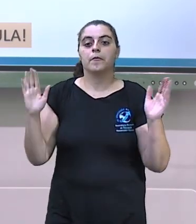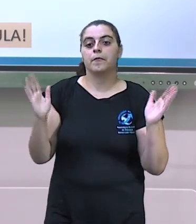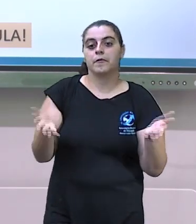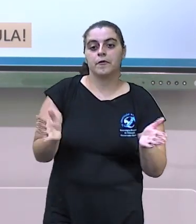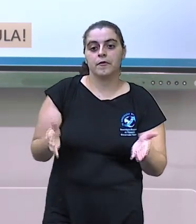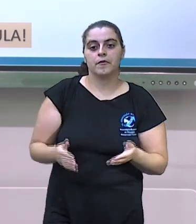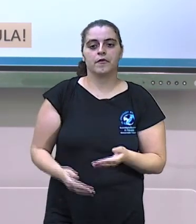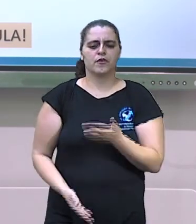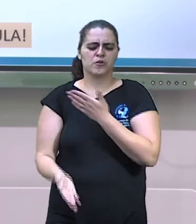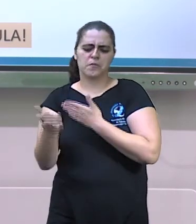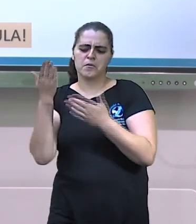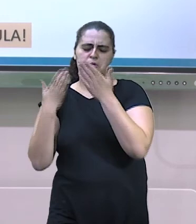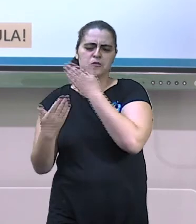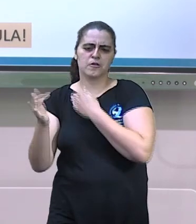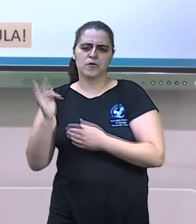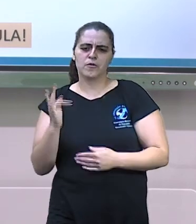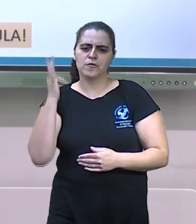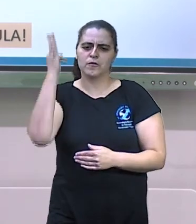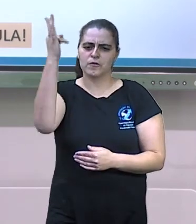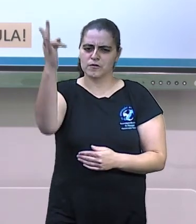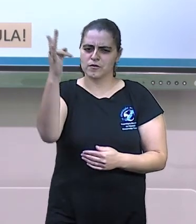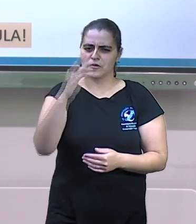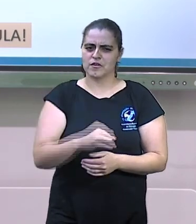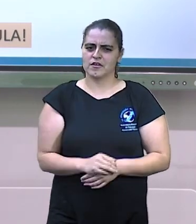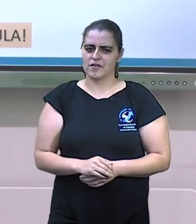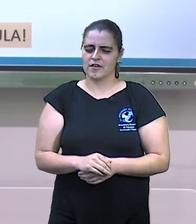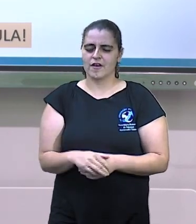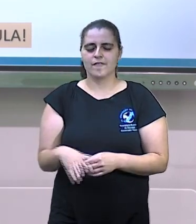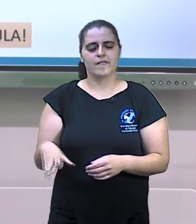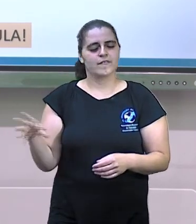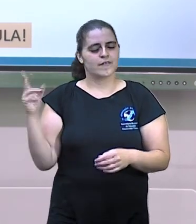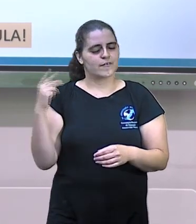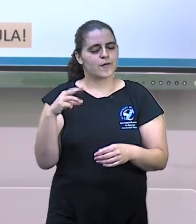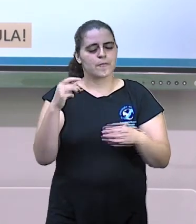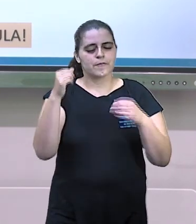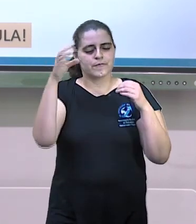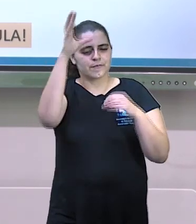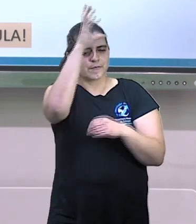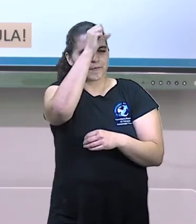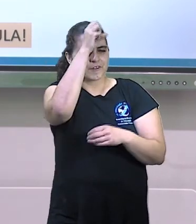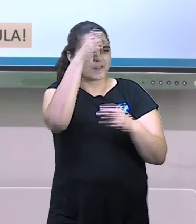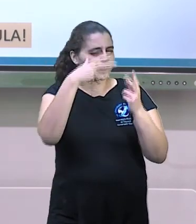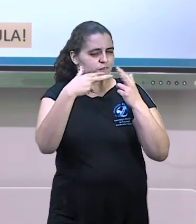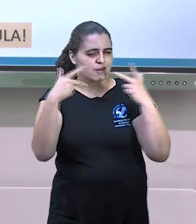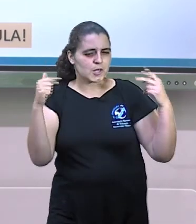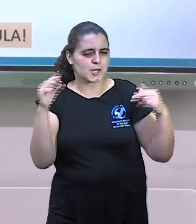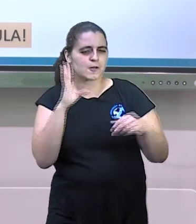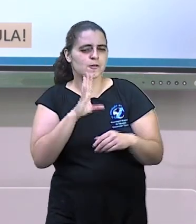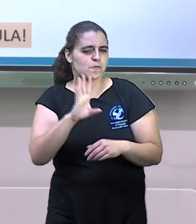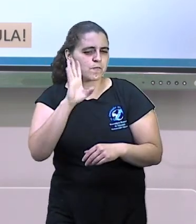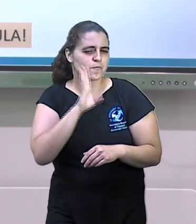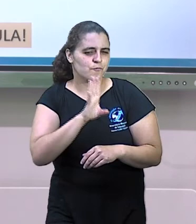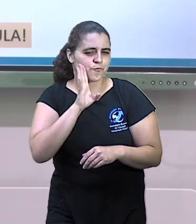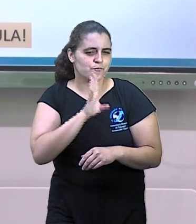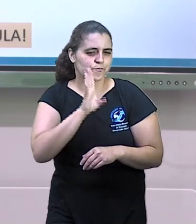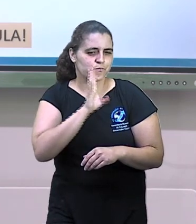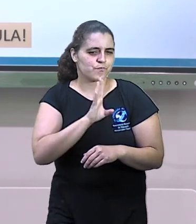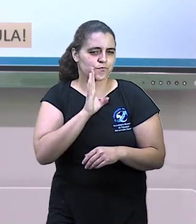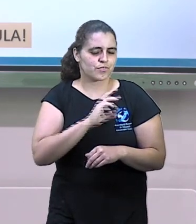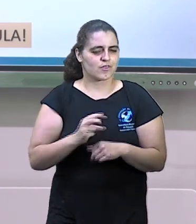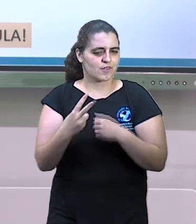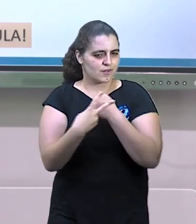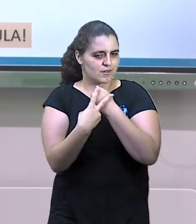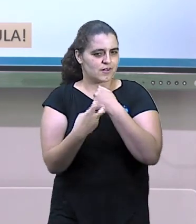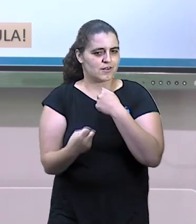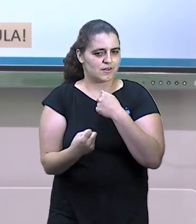ou no futuro. Preocupa não. Nós vamos ainda aprender muitas coisas sobre os